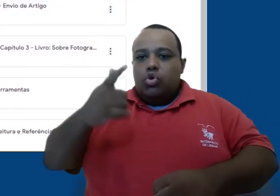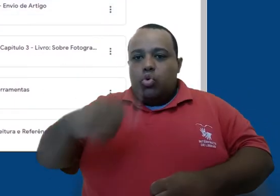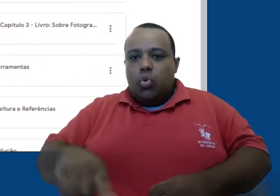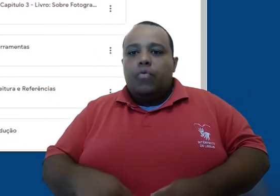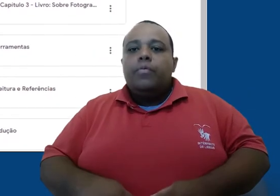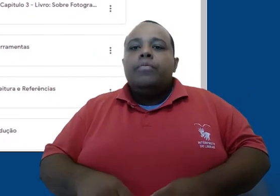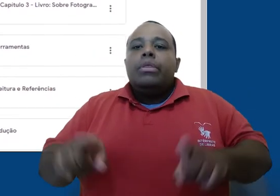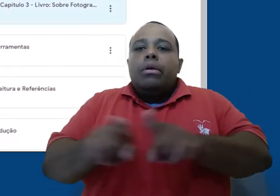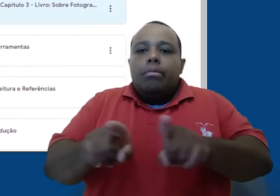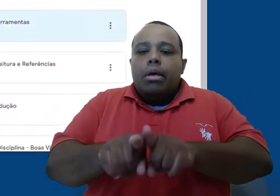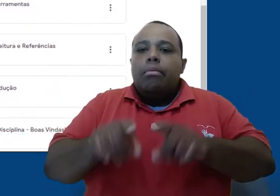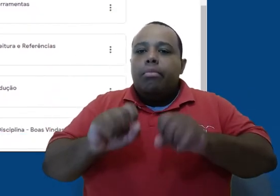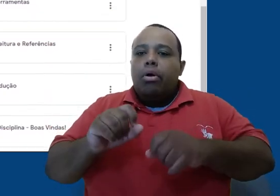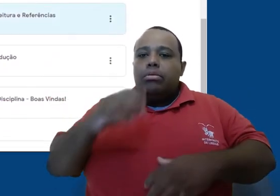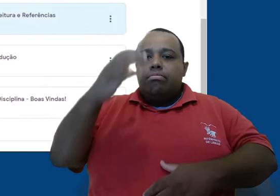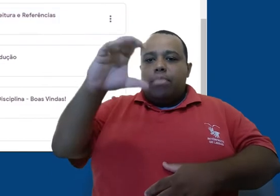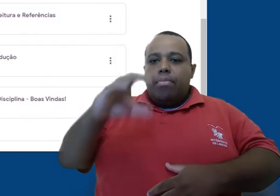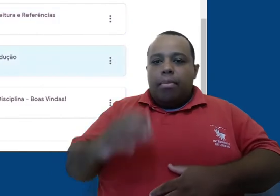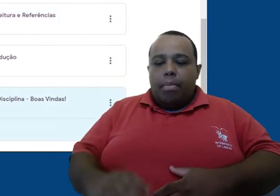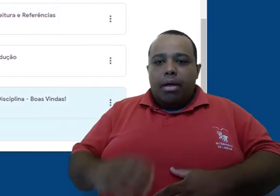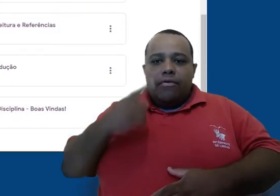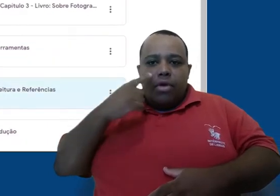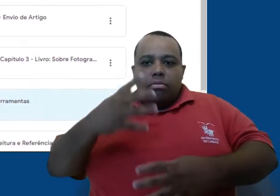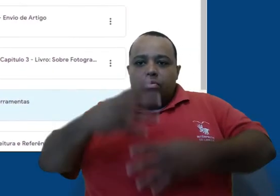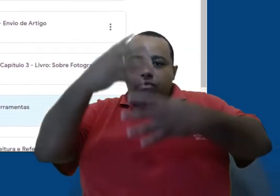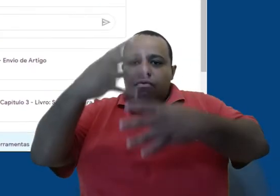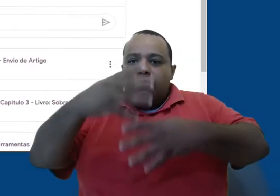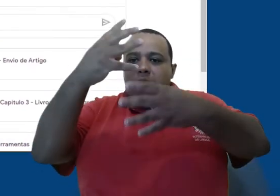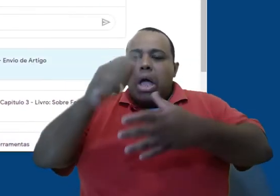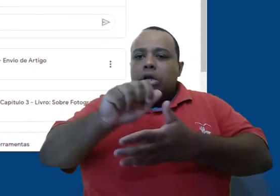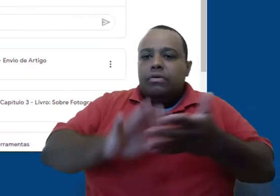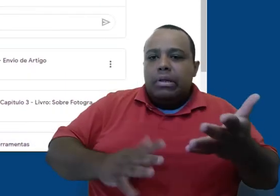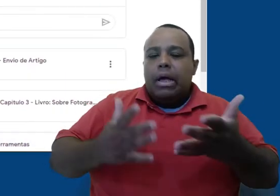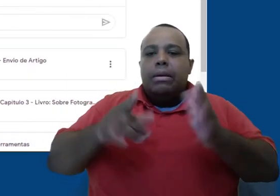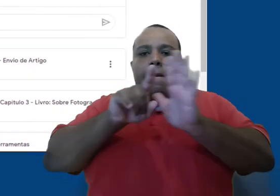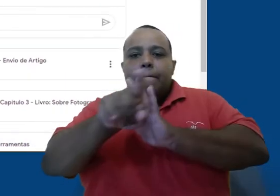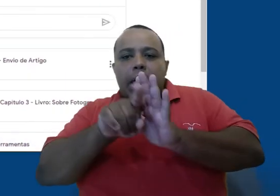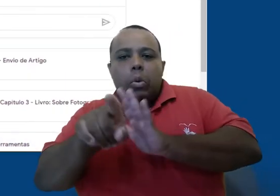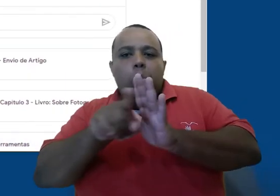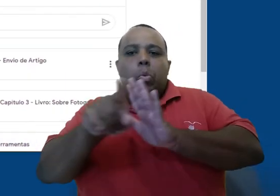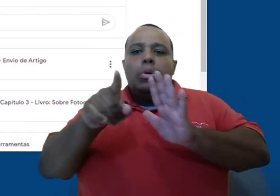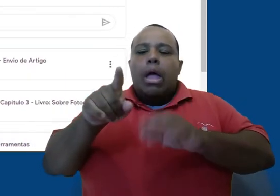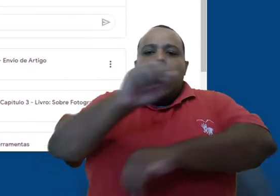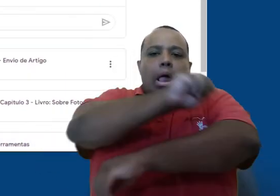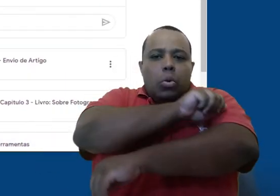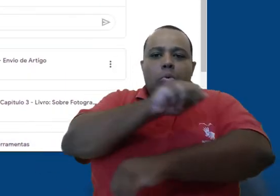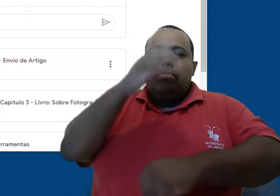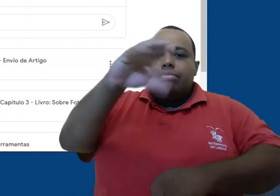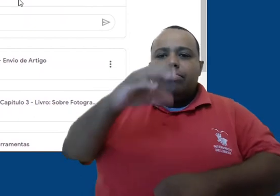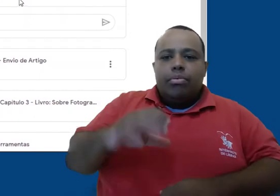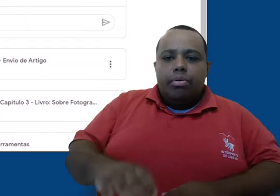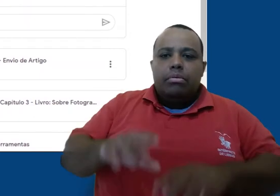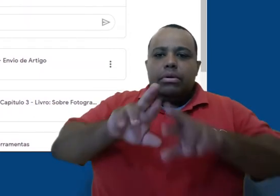notificações de atividades, materiais e perguntas postadas pelos professores, caso você não desative essa opção, como veremos à frente. Se